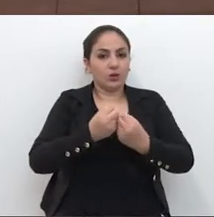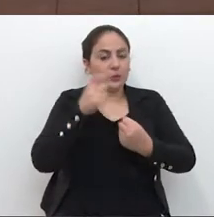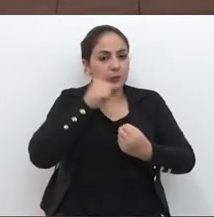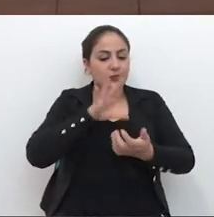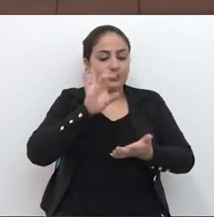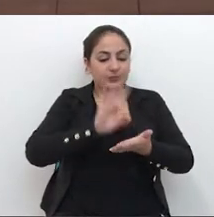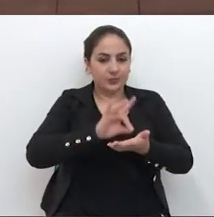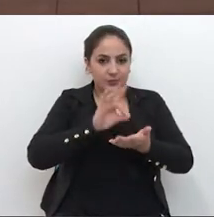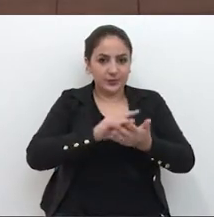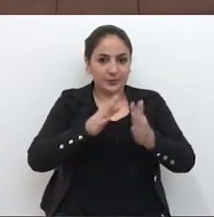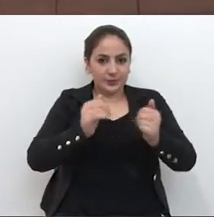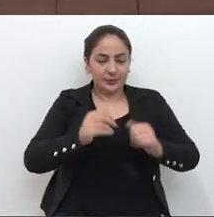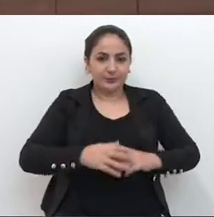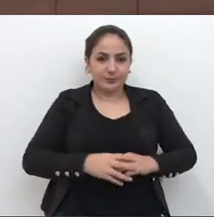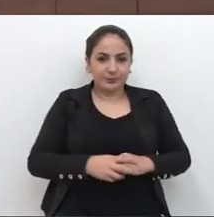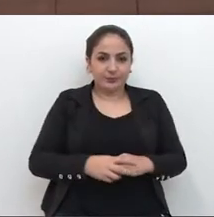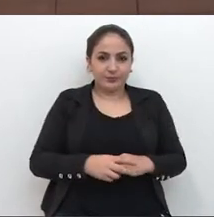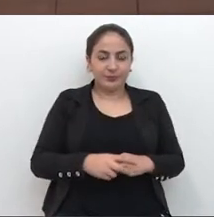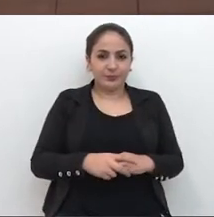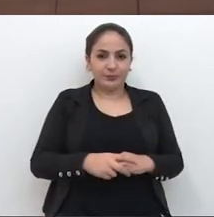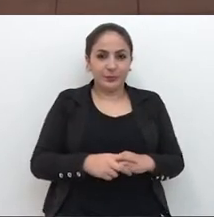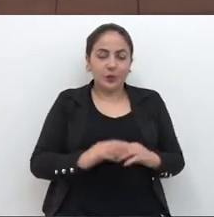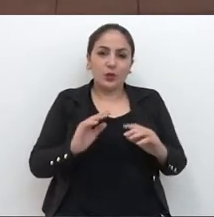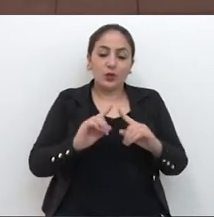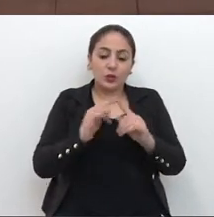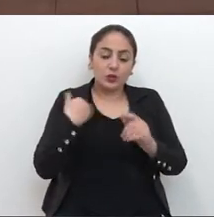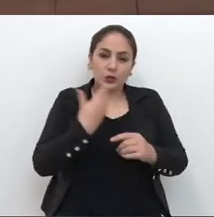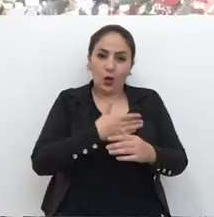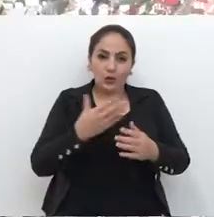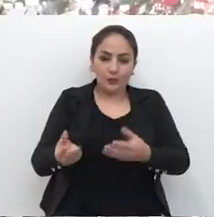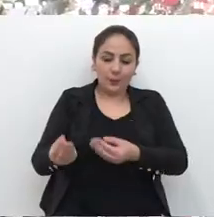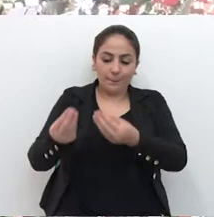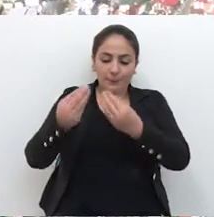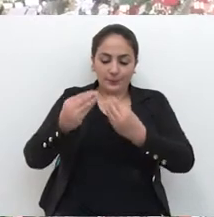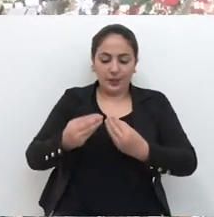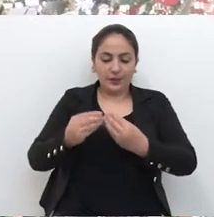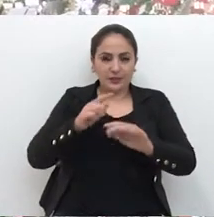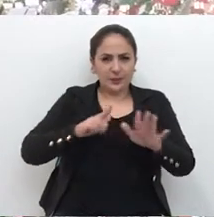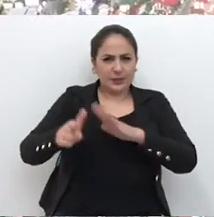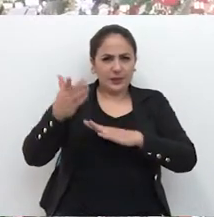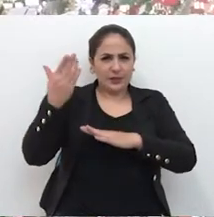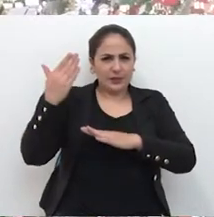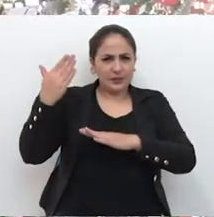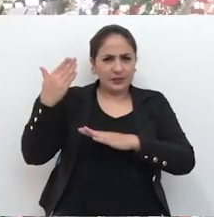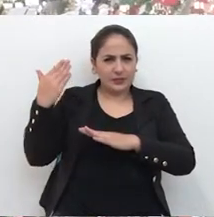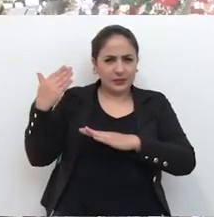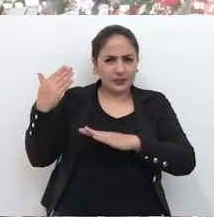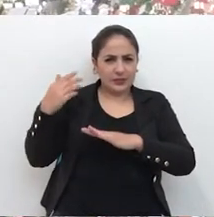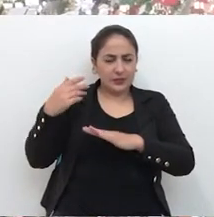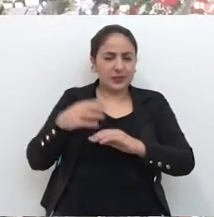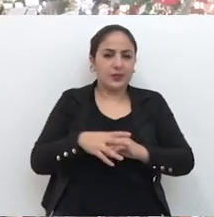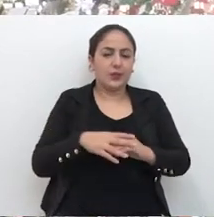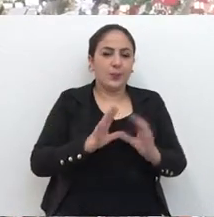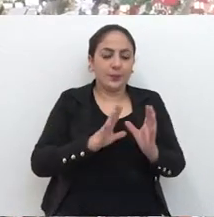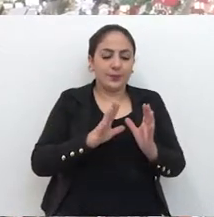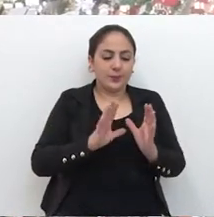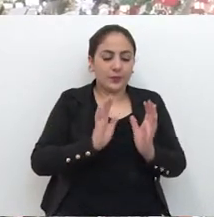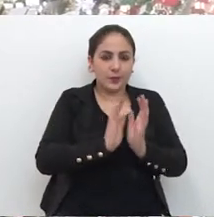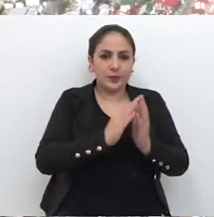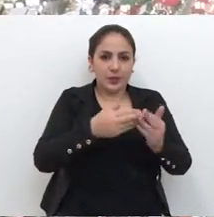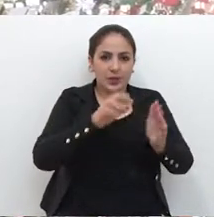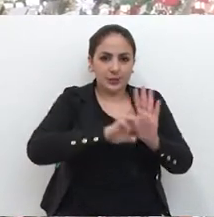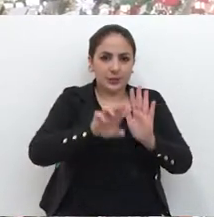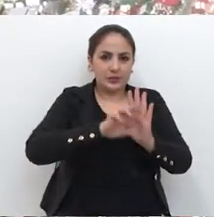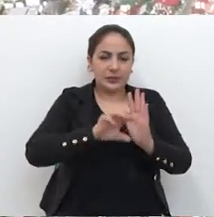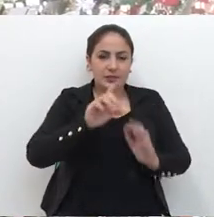forças para a concretização do pedido. Nós recebemos, na semana retrasada, uma comitiva de